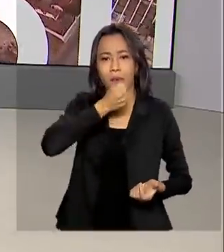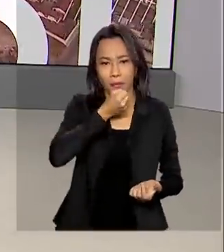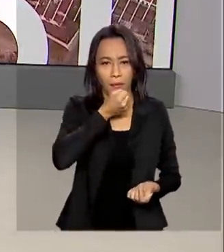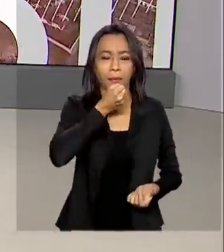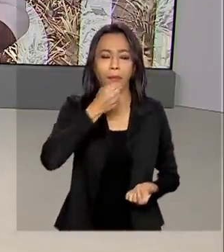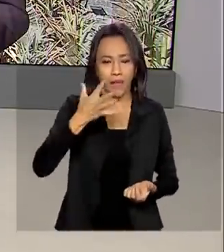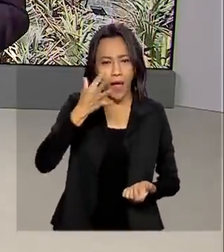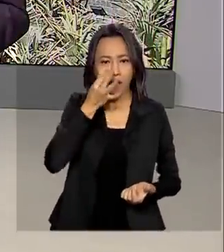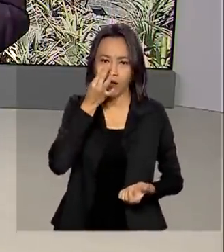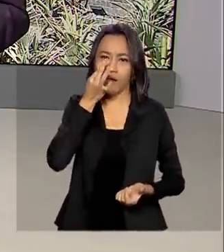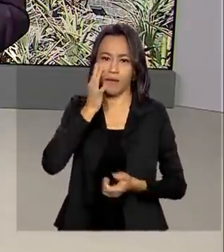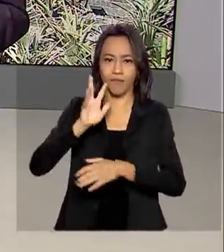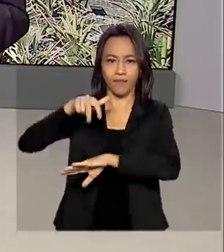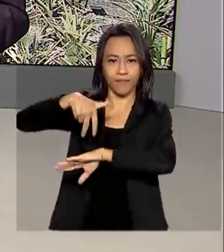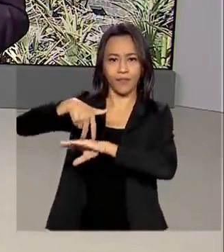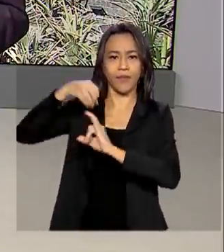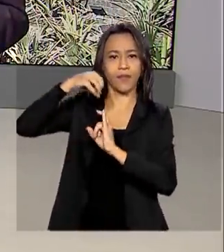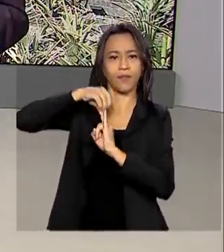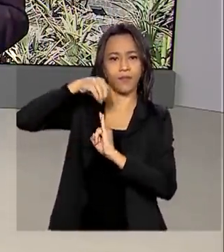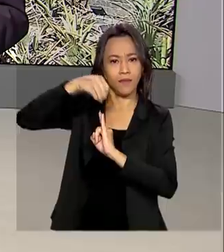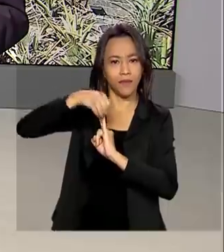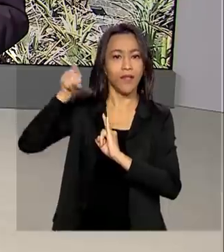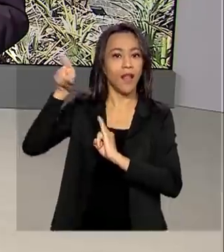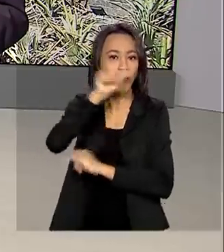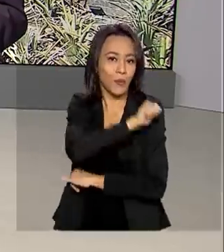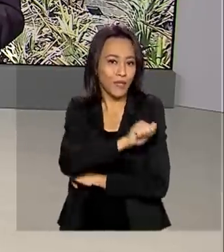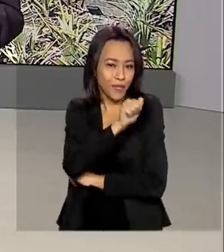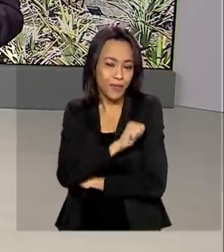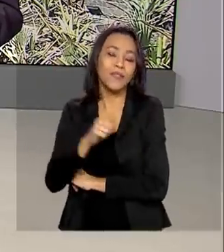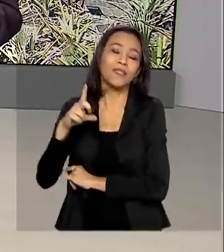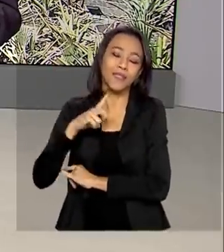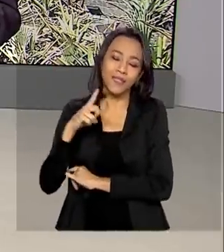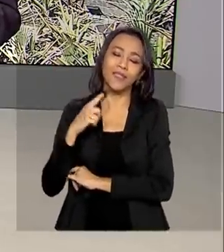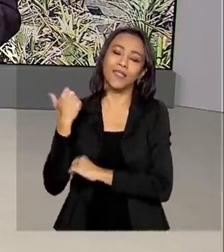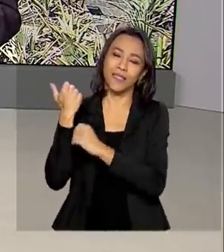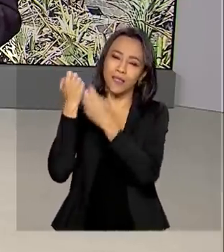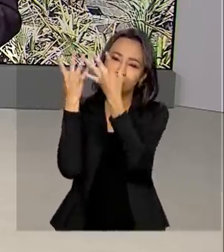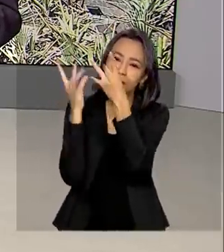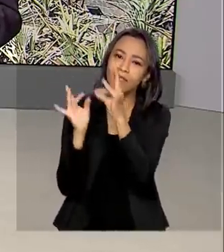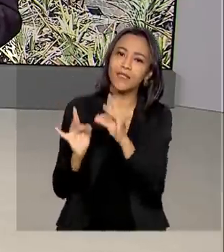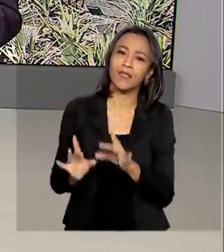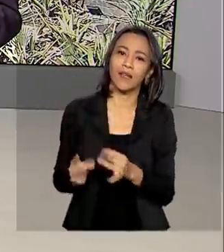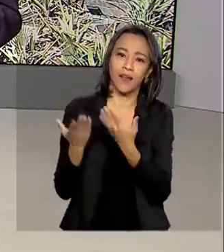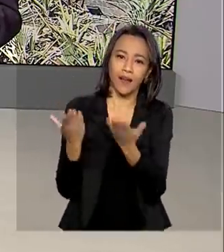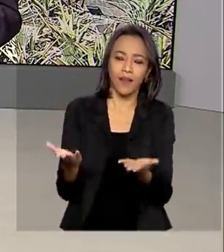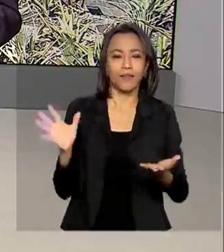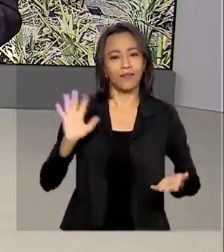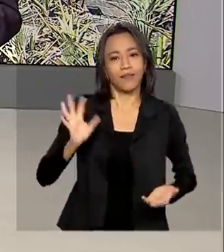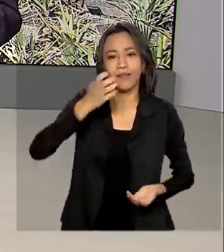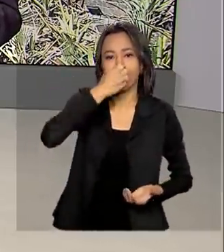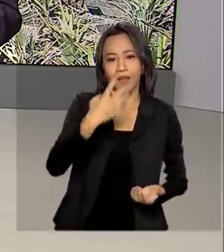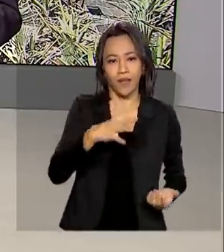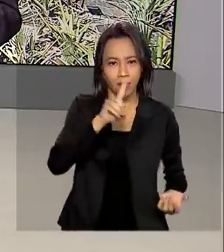Almeida está na sede da Fiocruz, em Manguinhos, no Rio de Janeiro, e traz ao vivo agora para a gente os detalhes. Maurício, bom dia.